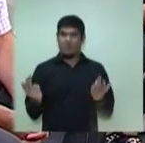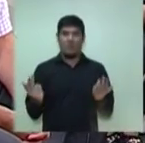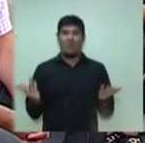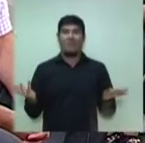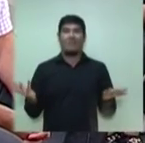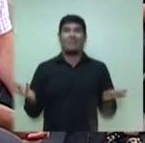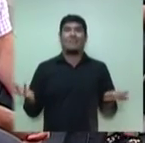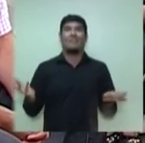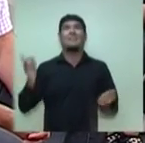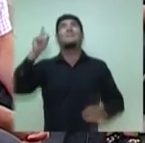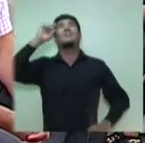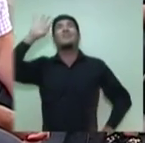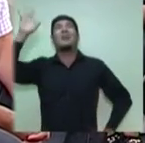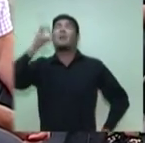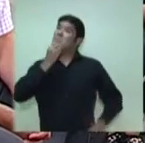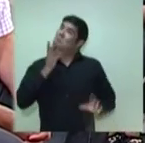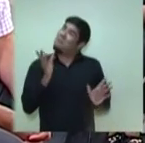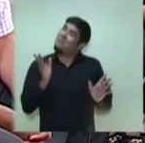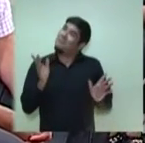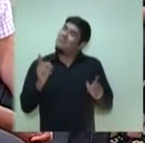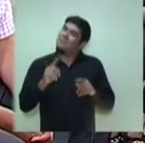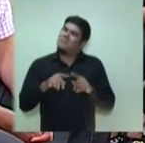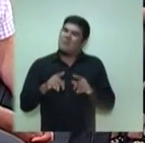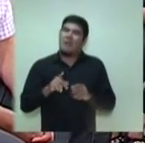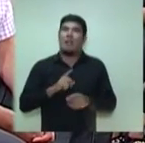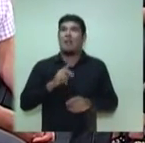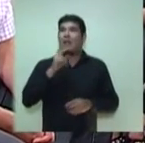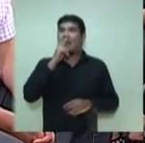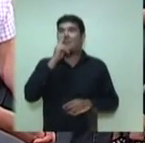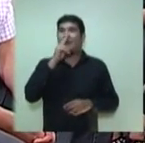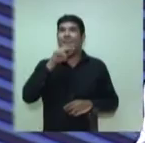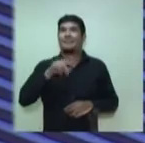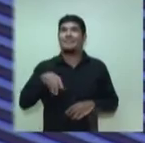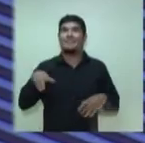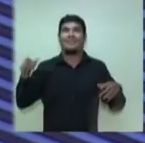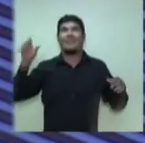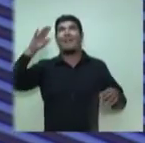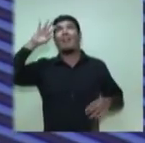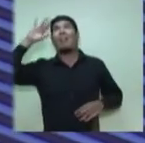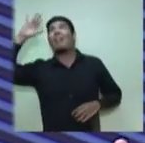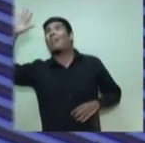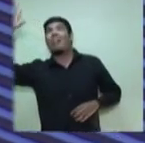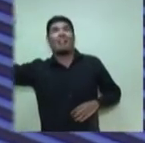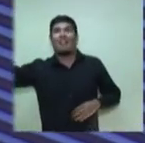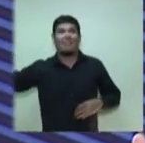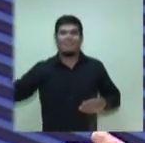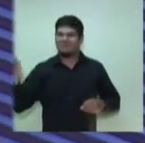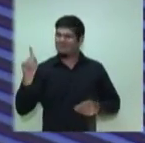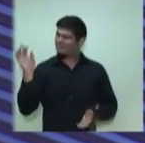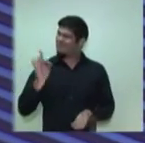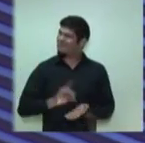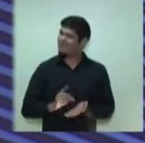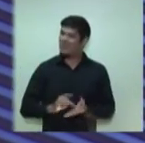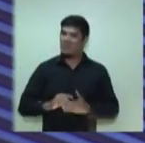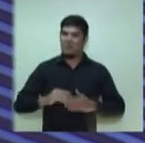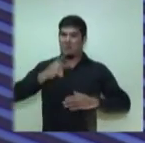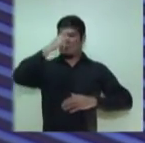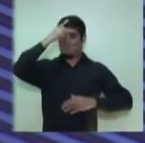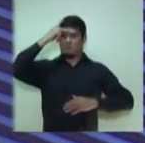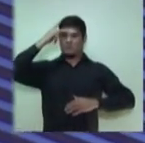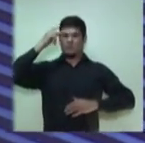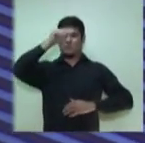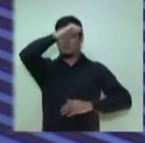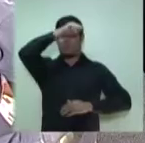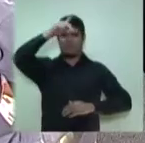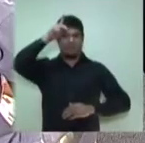Mas levitar, sair do chão, perder o controle da realidade, não é o que se recomenda para um administrador, que tem